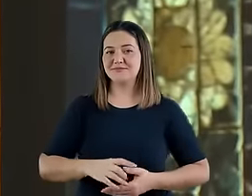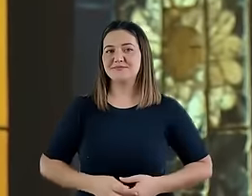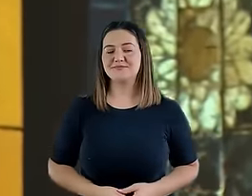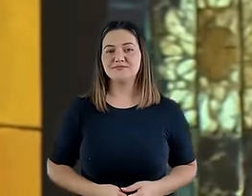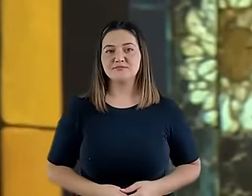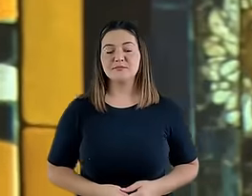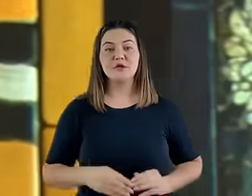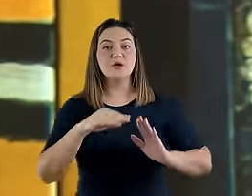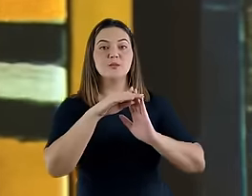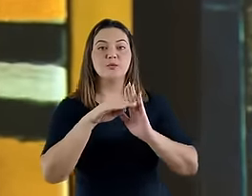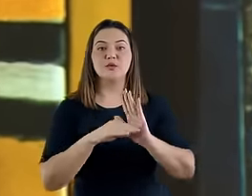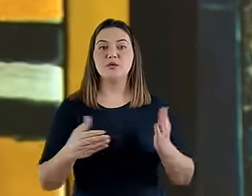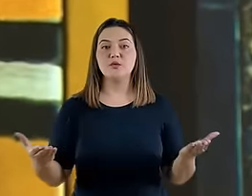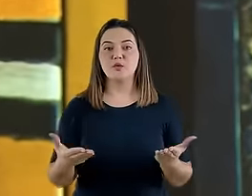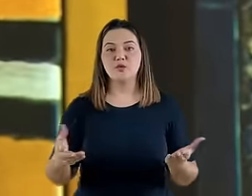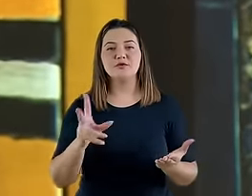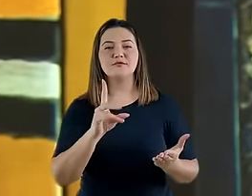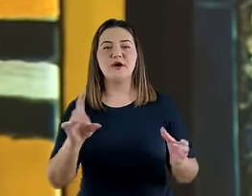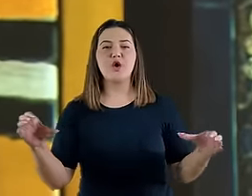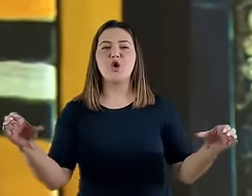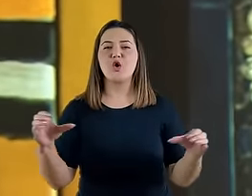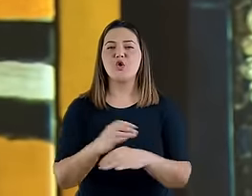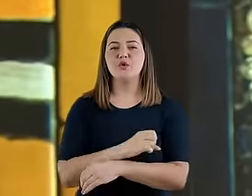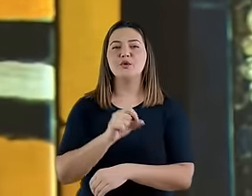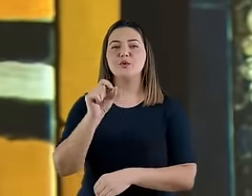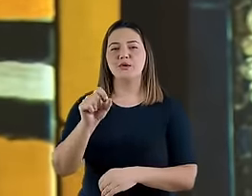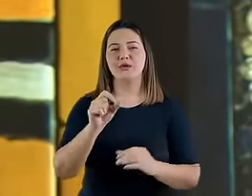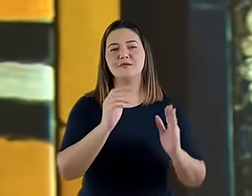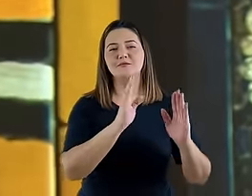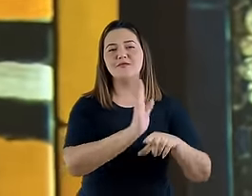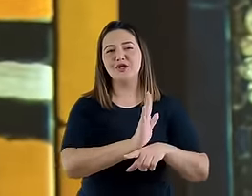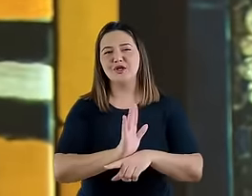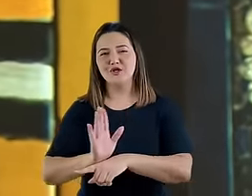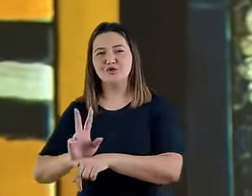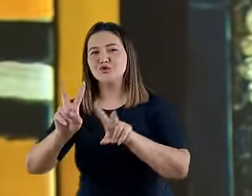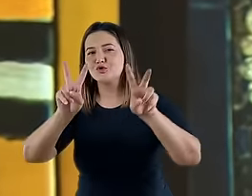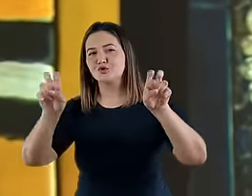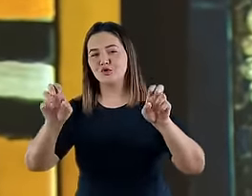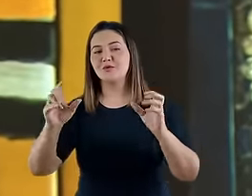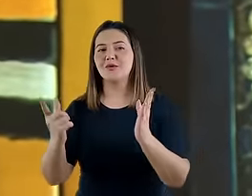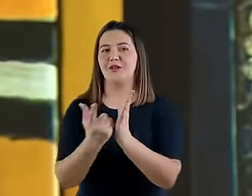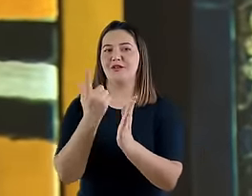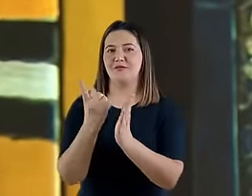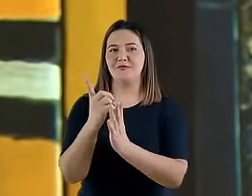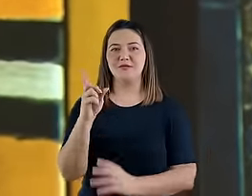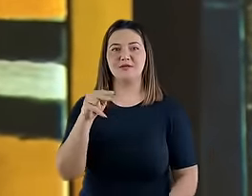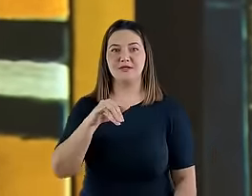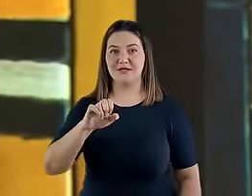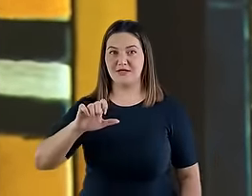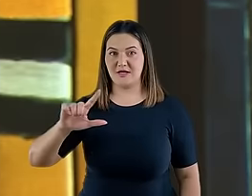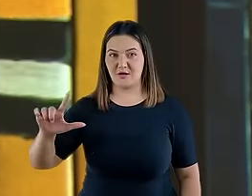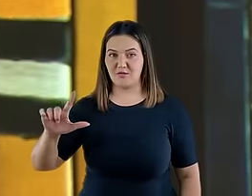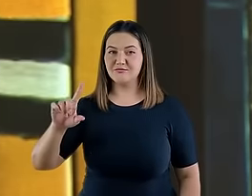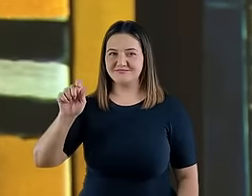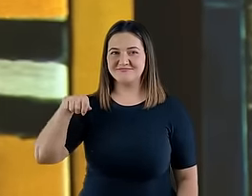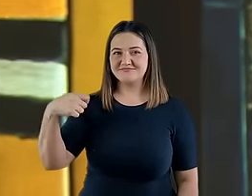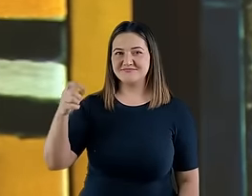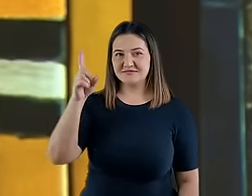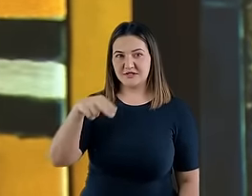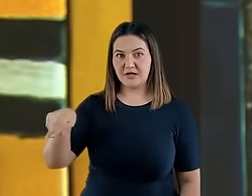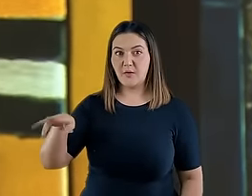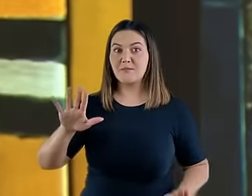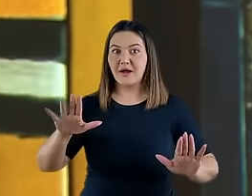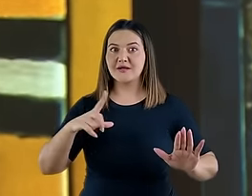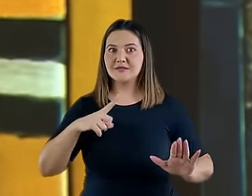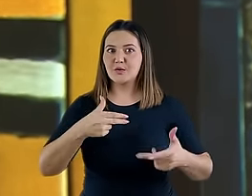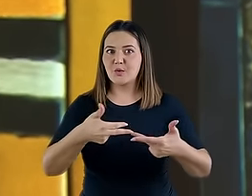No programa de hoje nós vamos concluir a nossa longa série sobre o livro de Daniel, mas ainda temos coisas importantes para dizermos para você